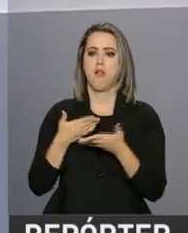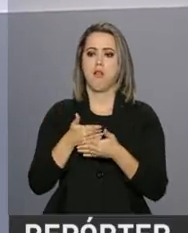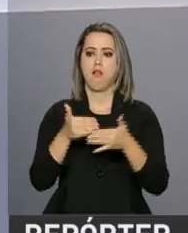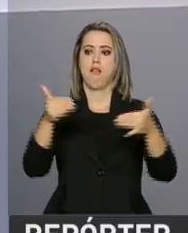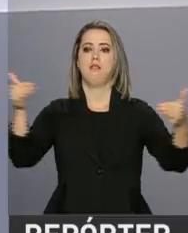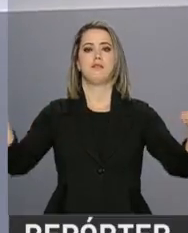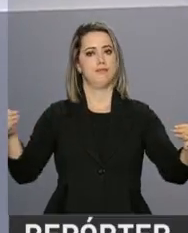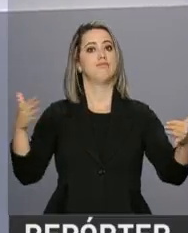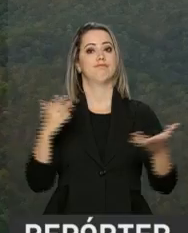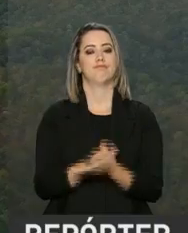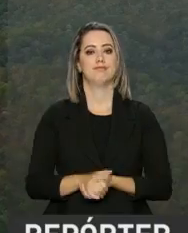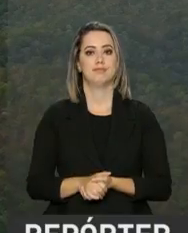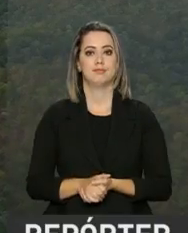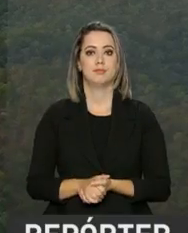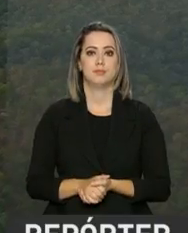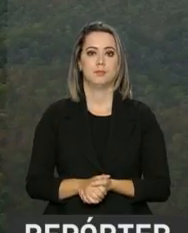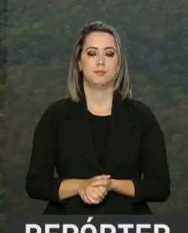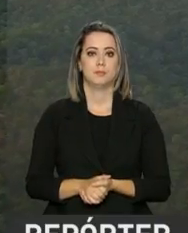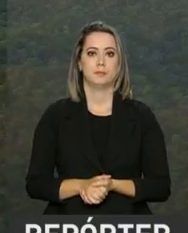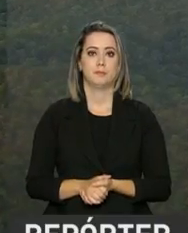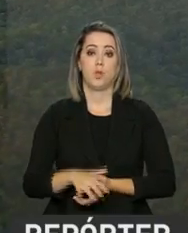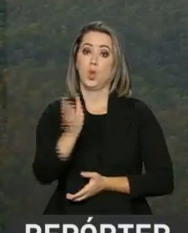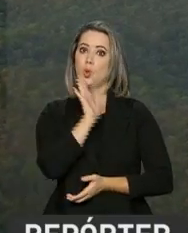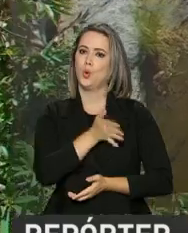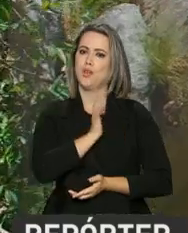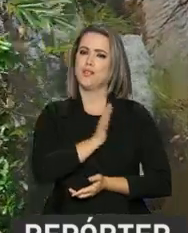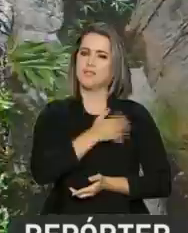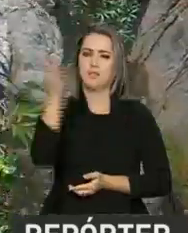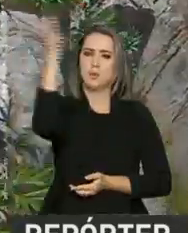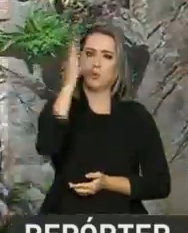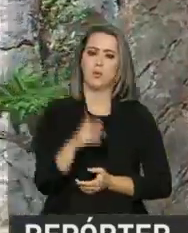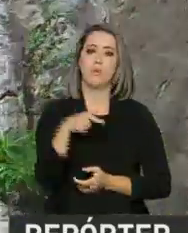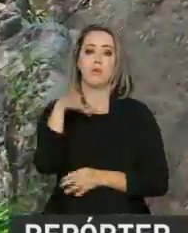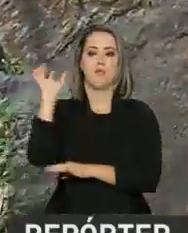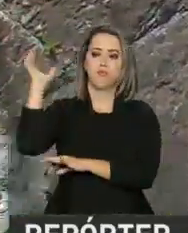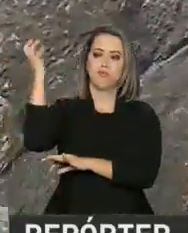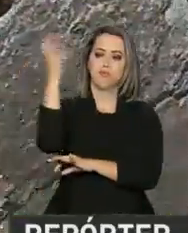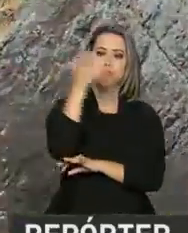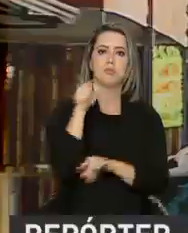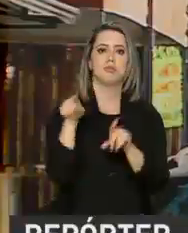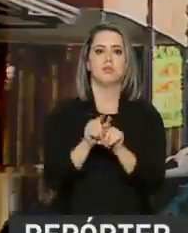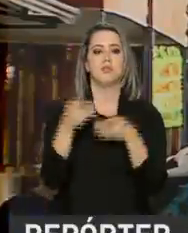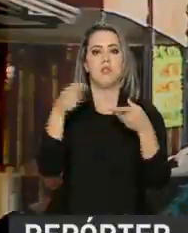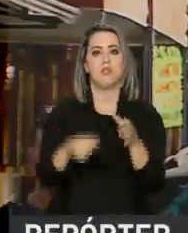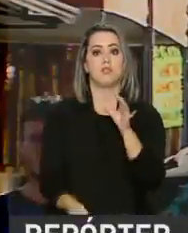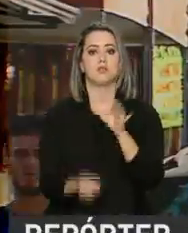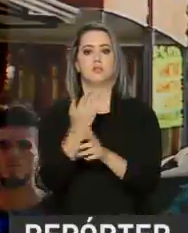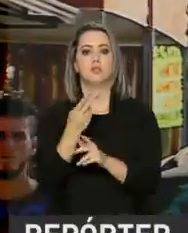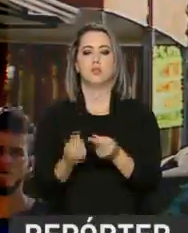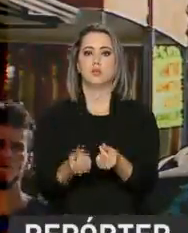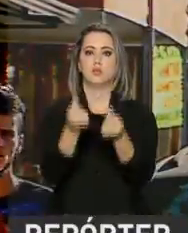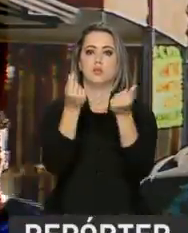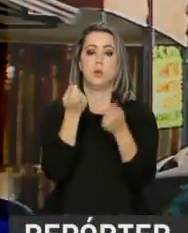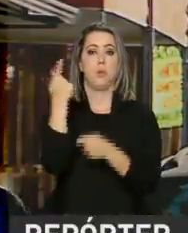da área do parque. No coração do Brasil, o Parque Nacional da Chapada dos Veadeiros é fonte de renda para